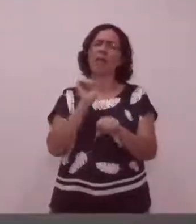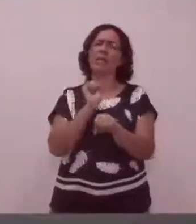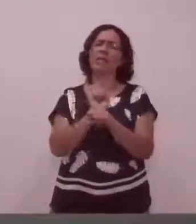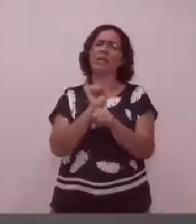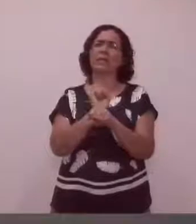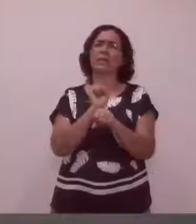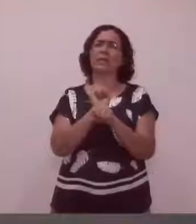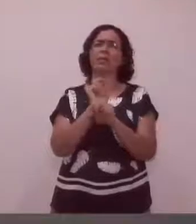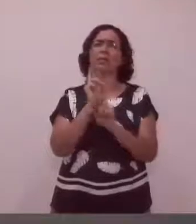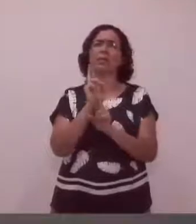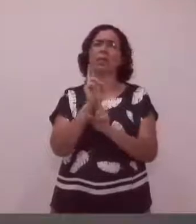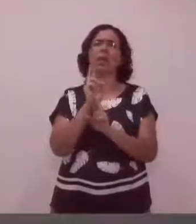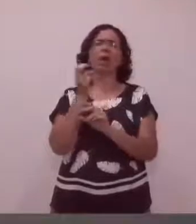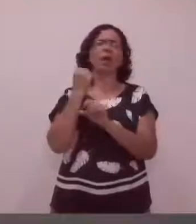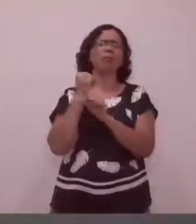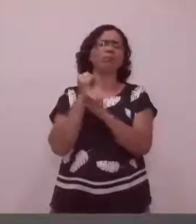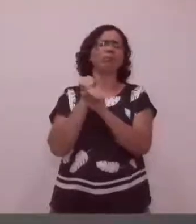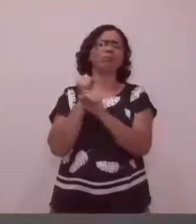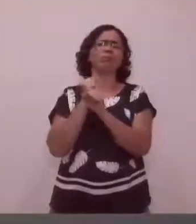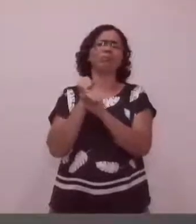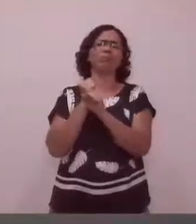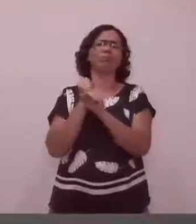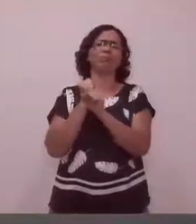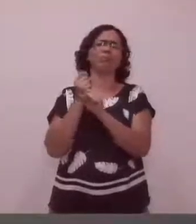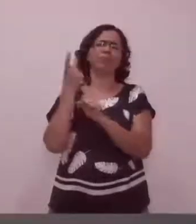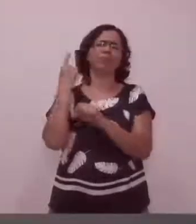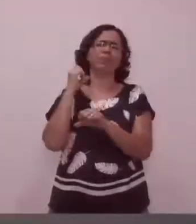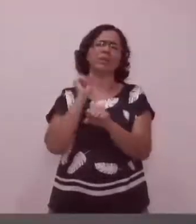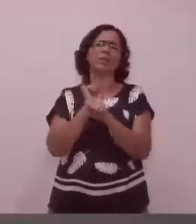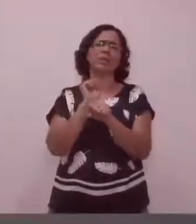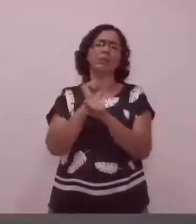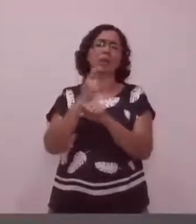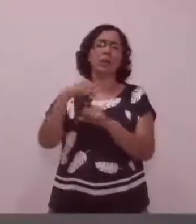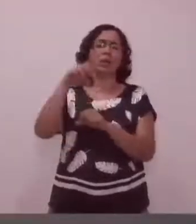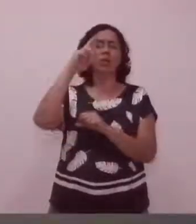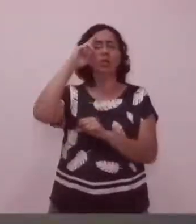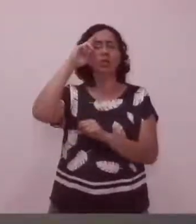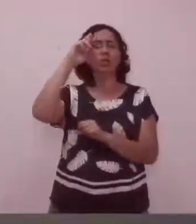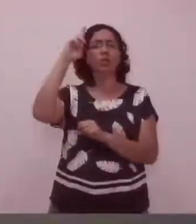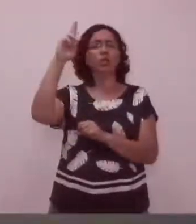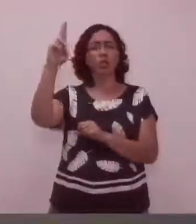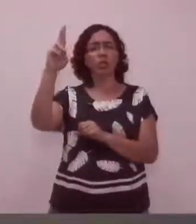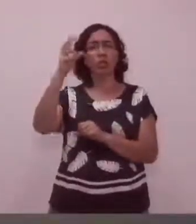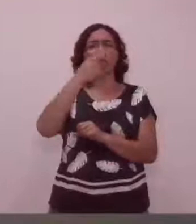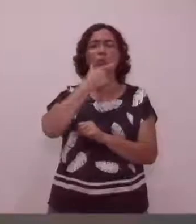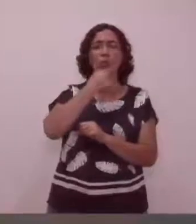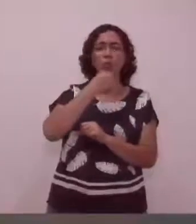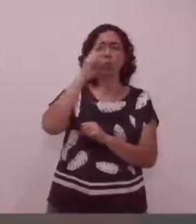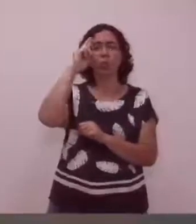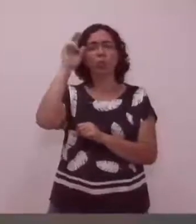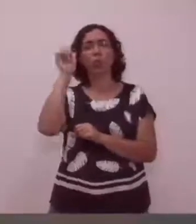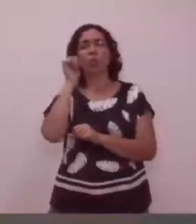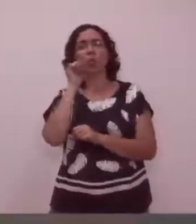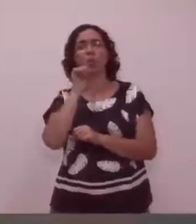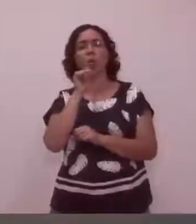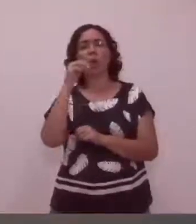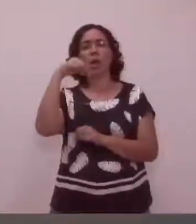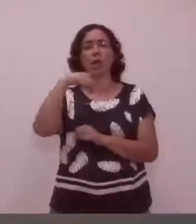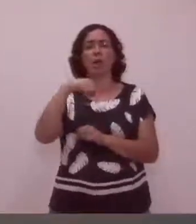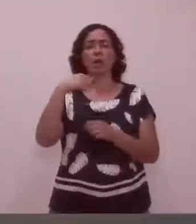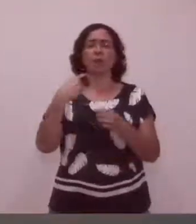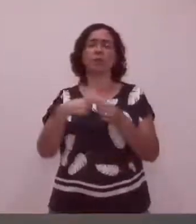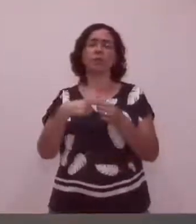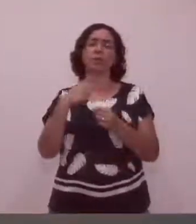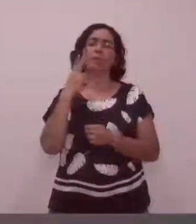e por muito tempo aos diretores e diretoras da nossa rede